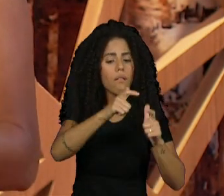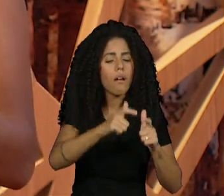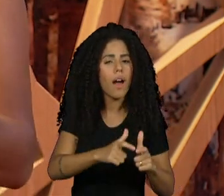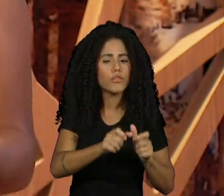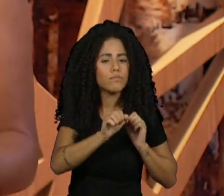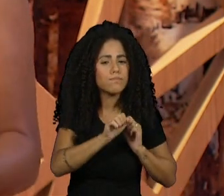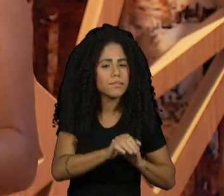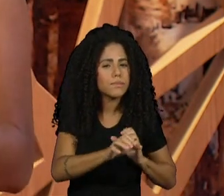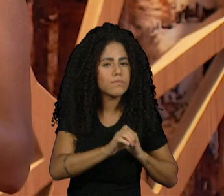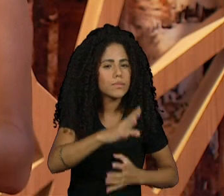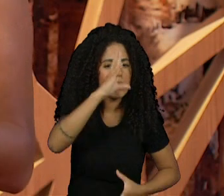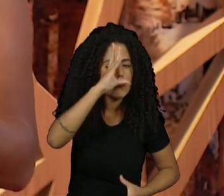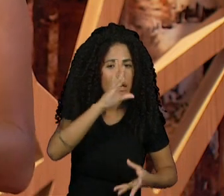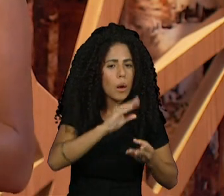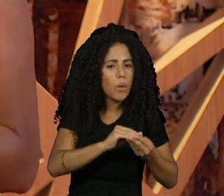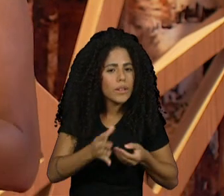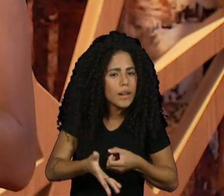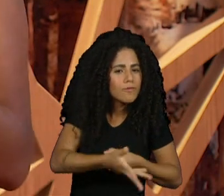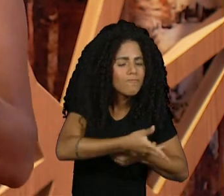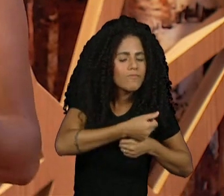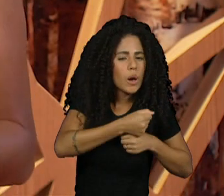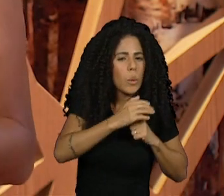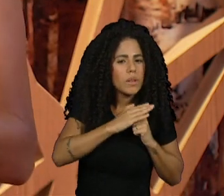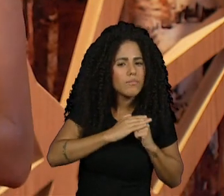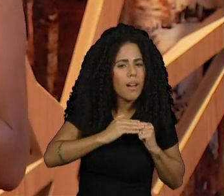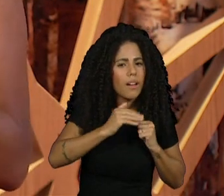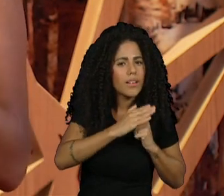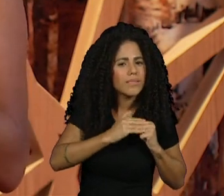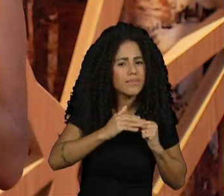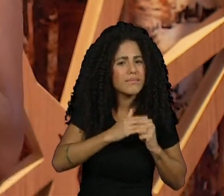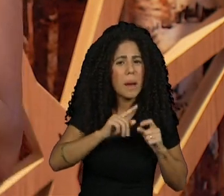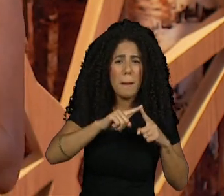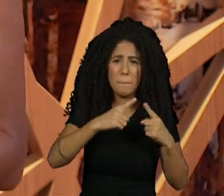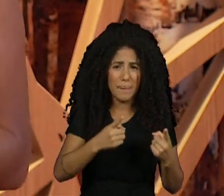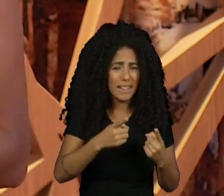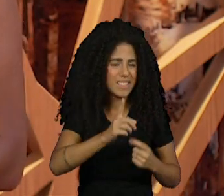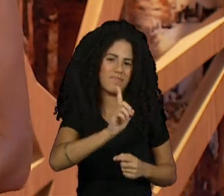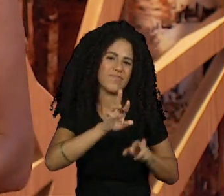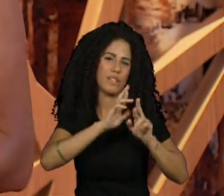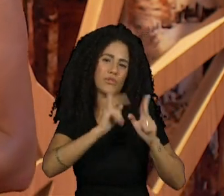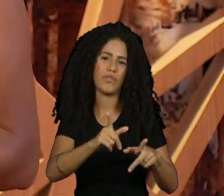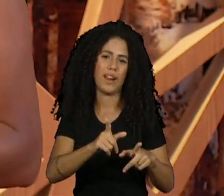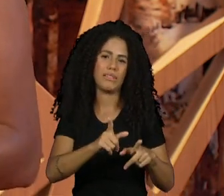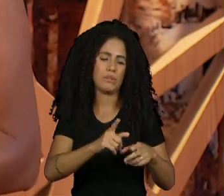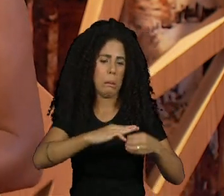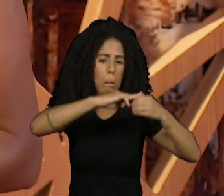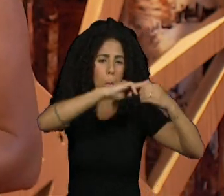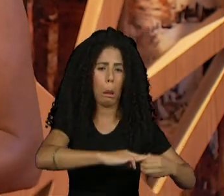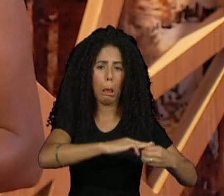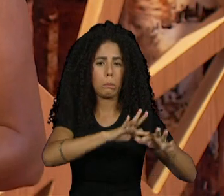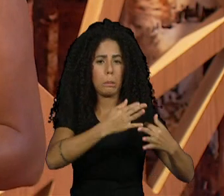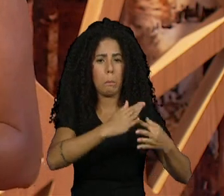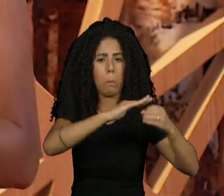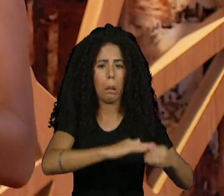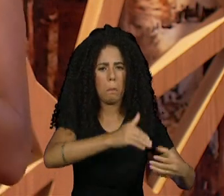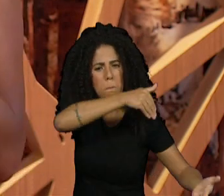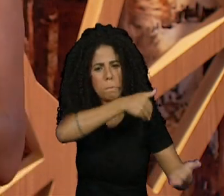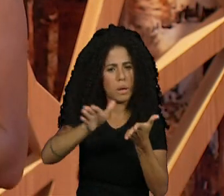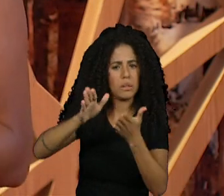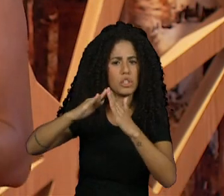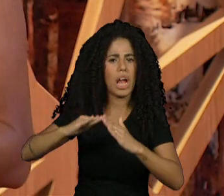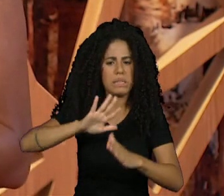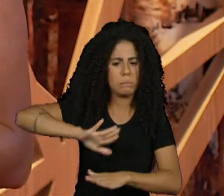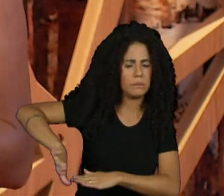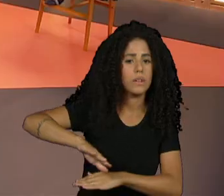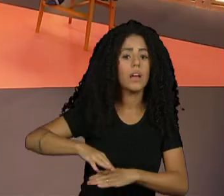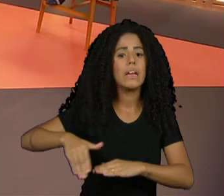entendimento, de acolhimento, acaba sendo, geralmente, esse lugar que vai colocar essa pessoa na rua. E, uma vez na